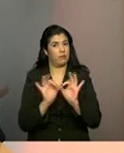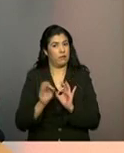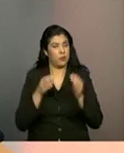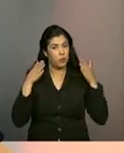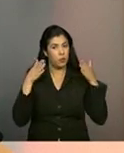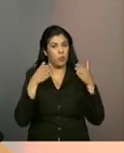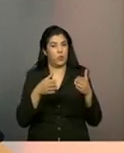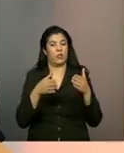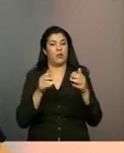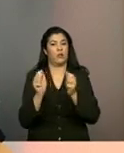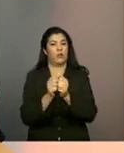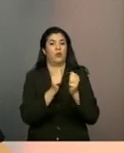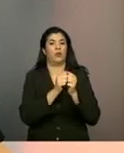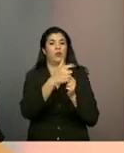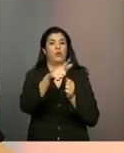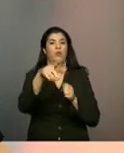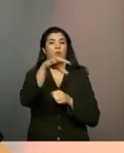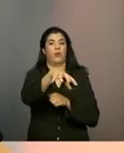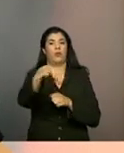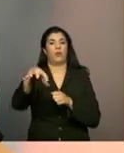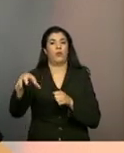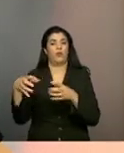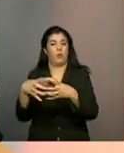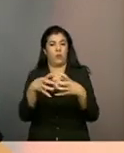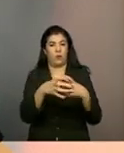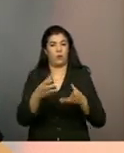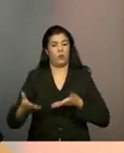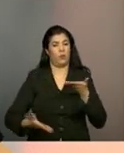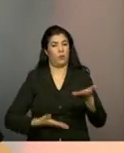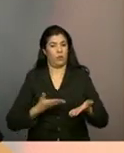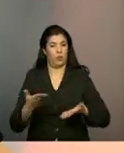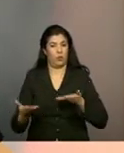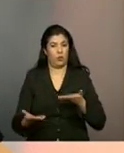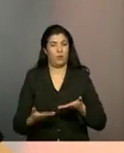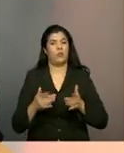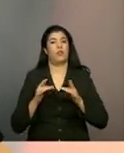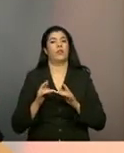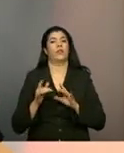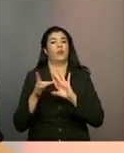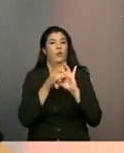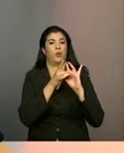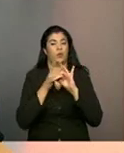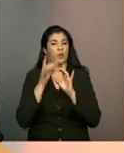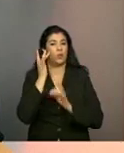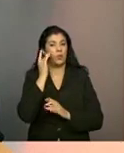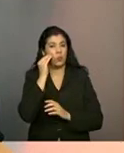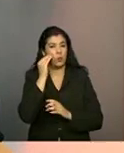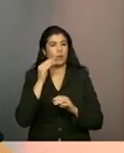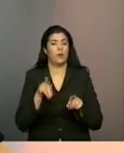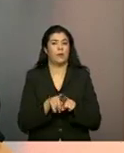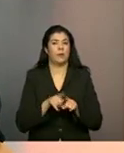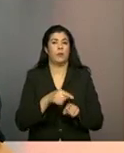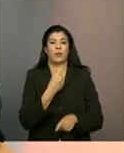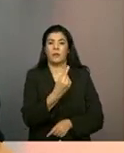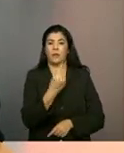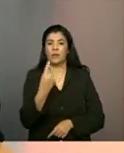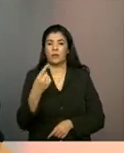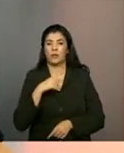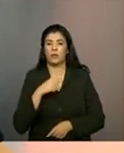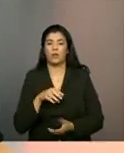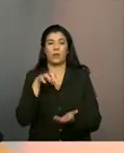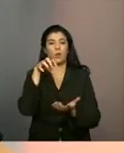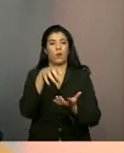junto aos grupos a serem realizados pelo serviço de convivência. Esses centros de